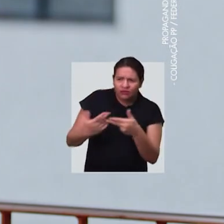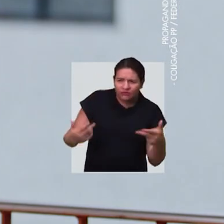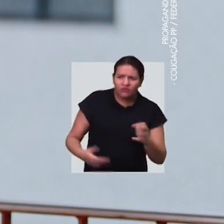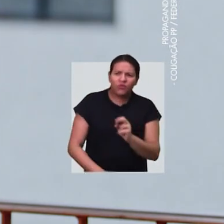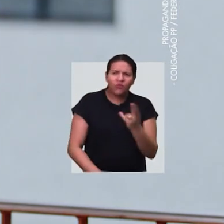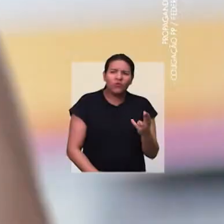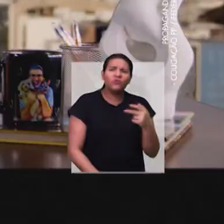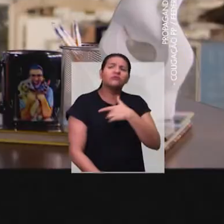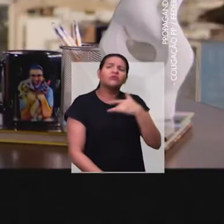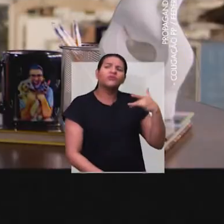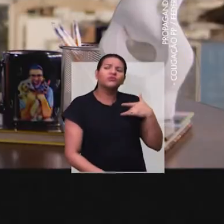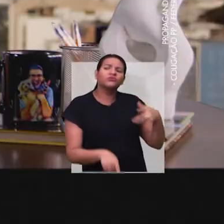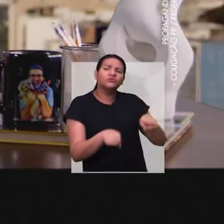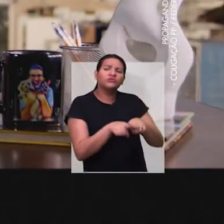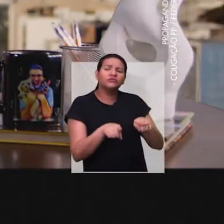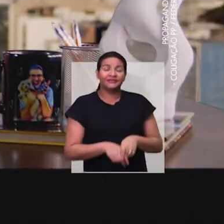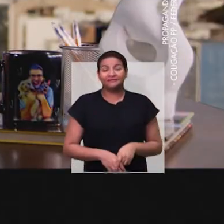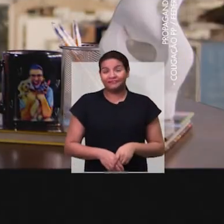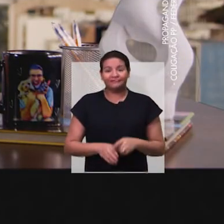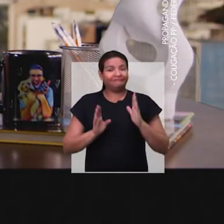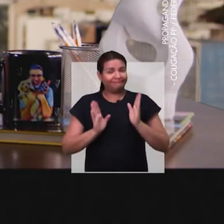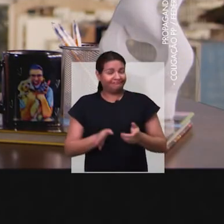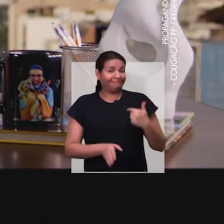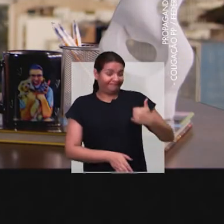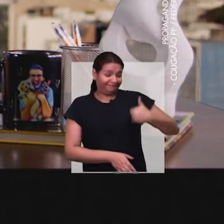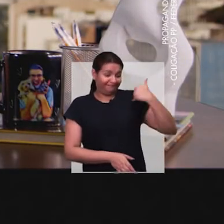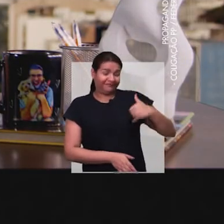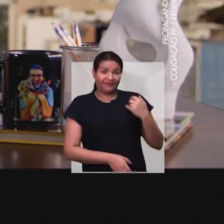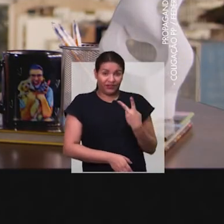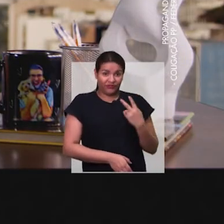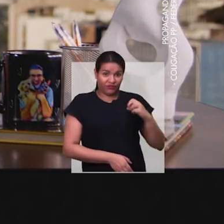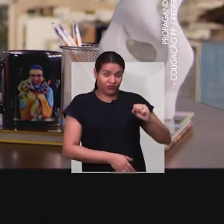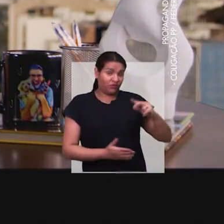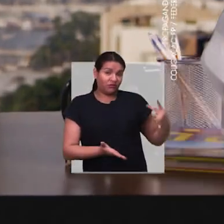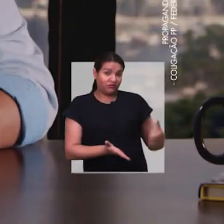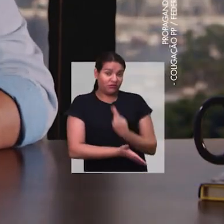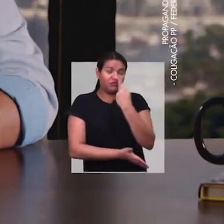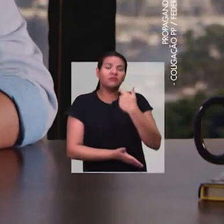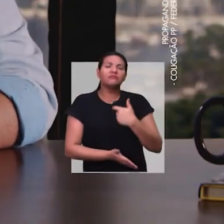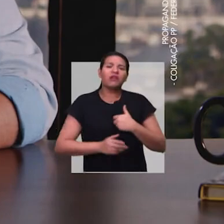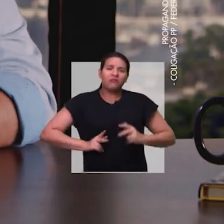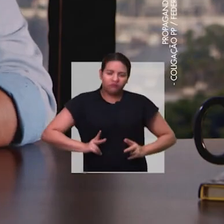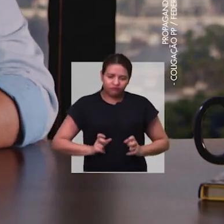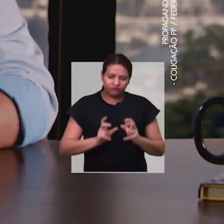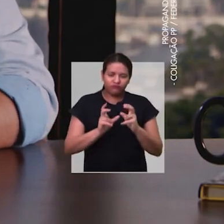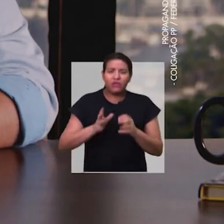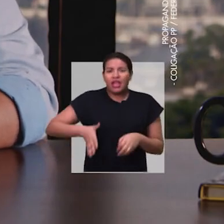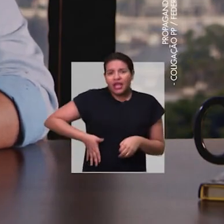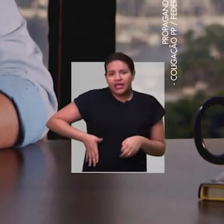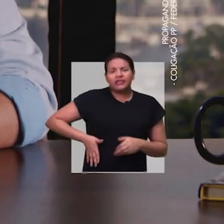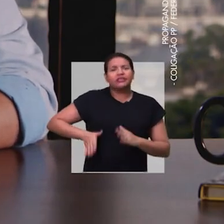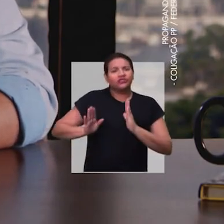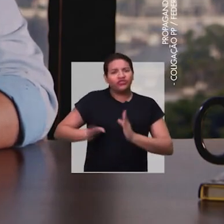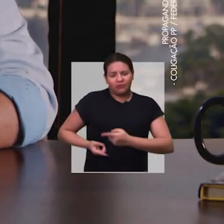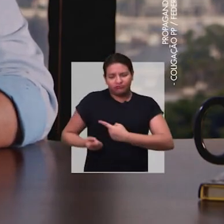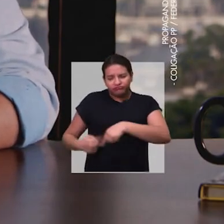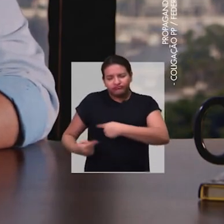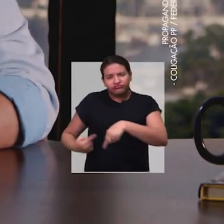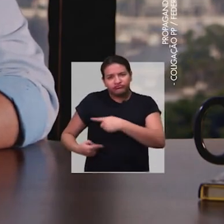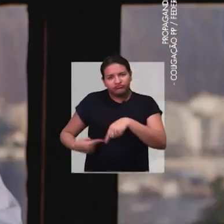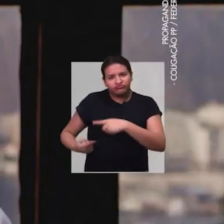ou da saúde também? Aos 28 anos, eu fui diagnosticado com câncer no rim, fiz hemodiálise e hoje eu sou